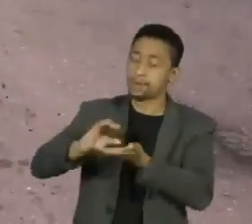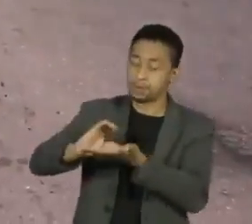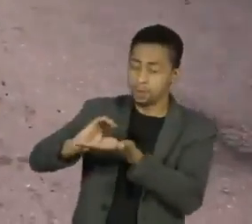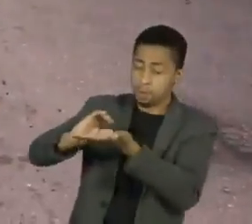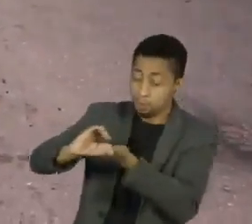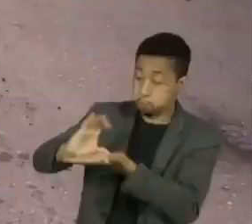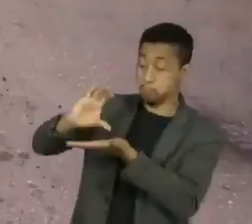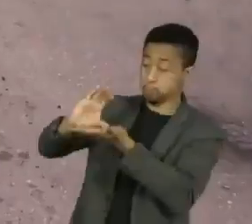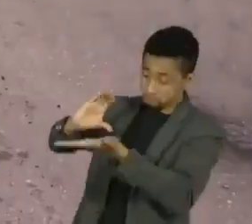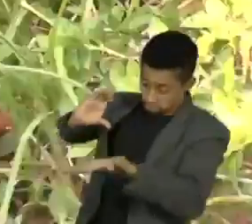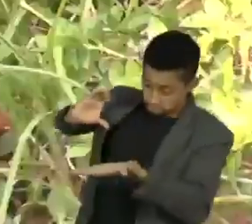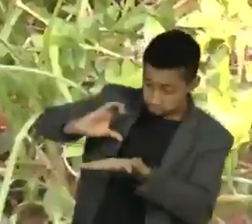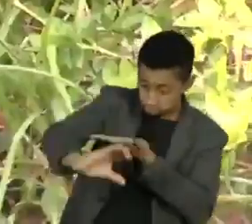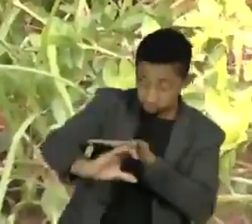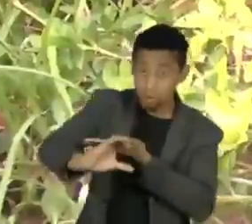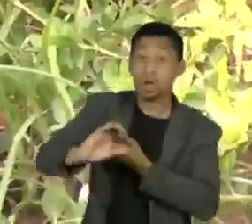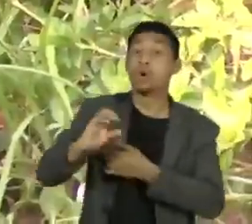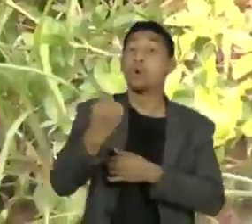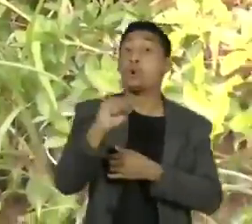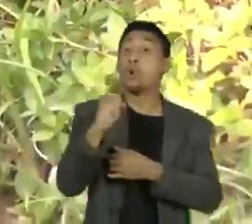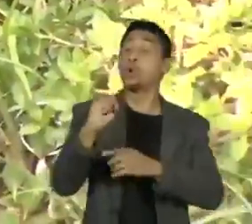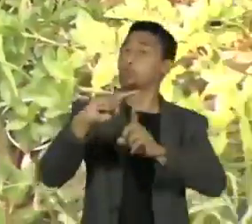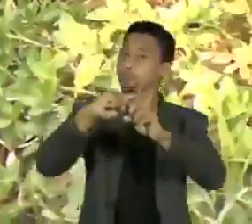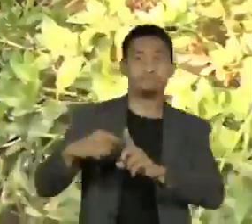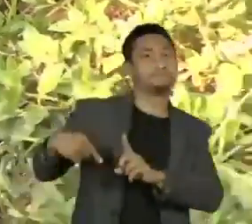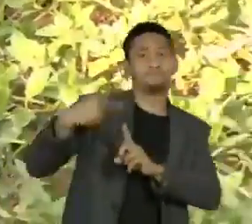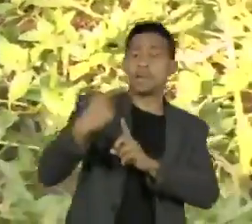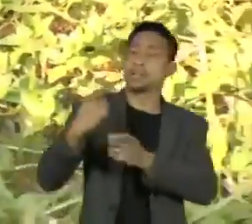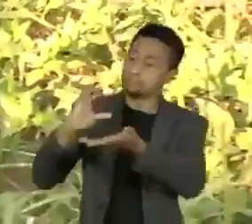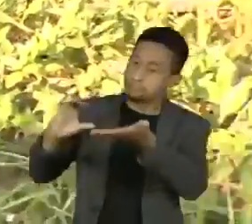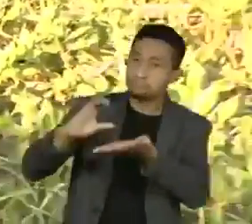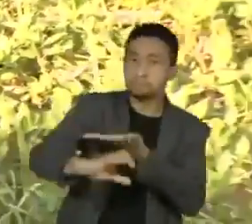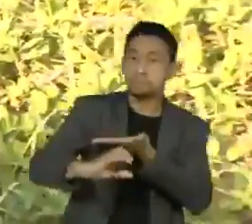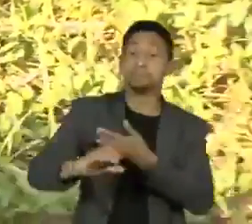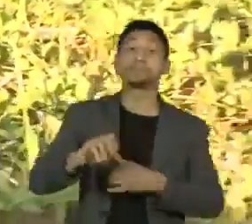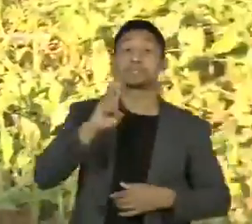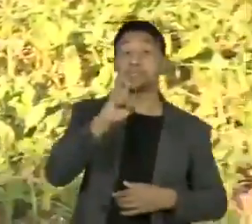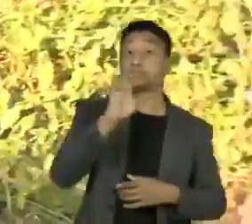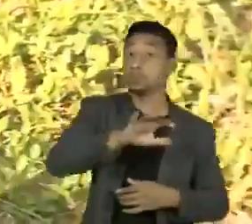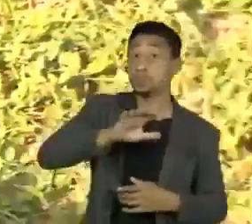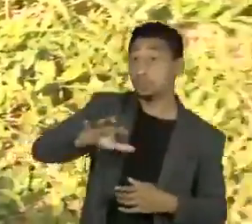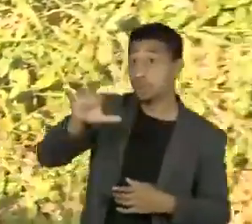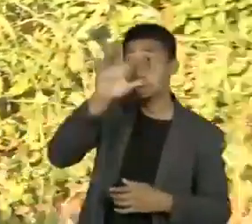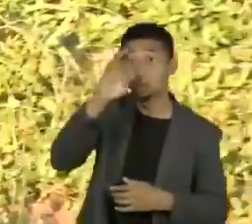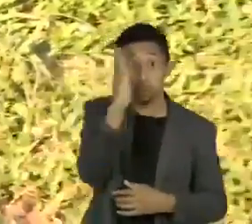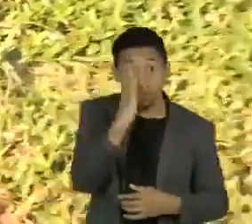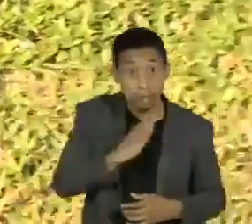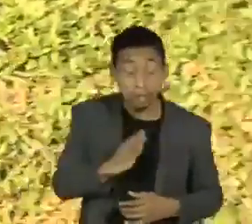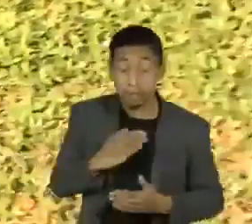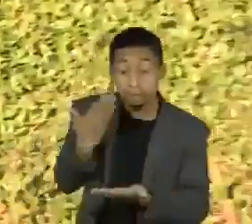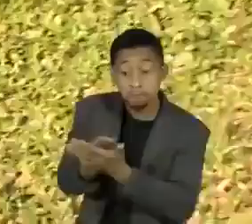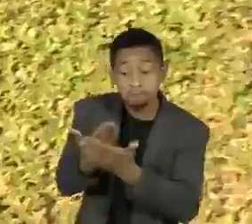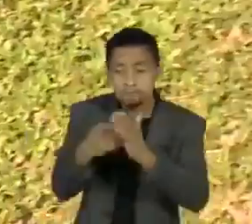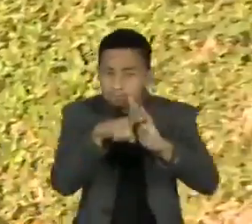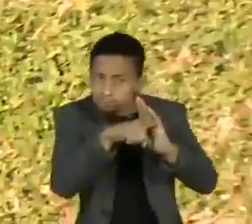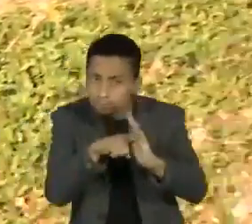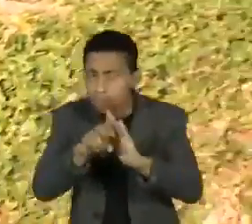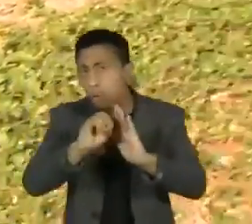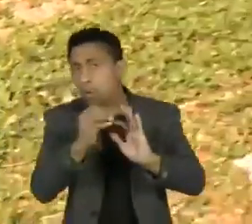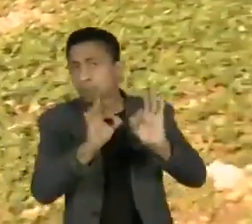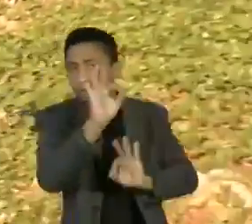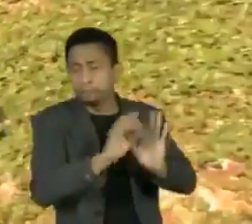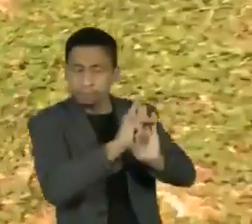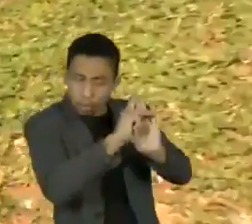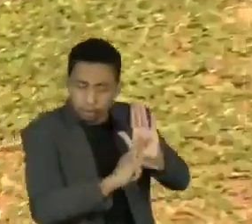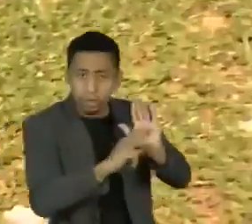anual desses governos em oito vezes e meia. Outros cinco estados brasileiros mantêm estudos ou projetos de